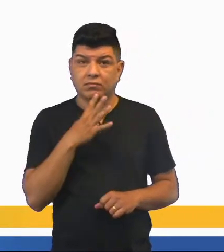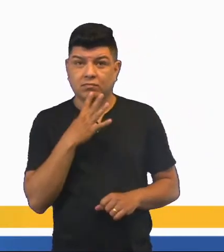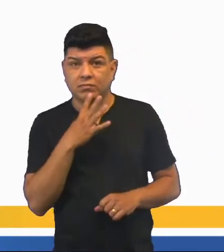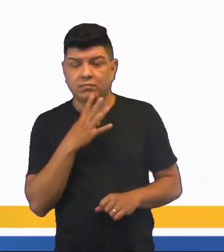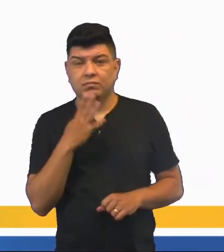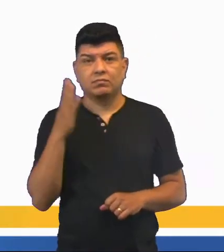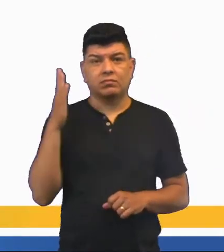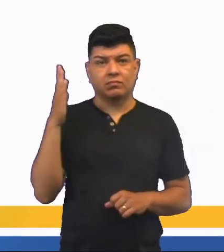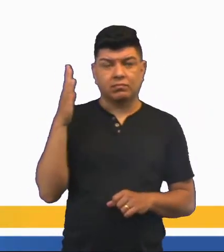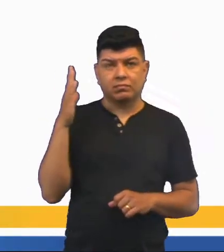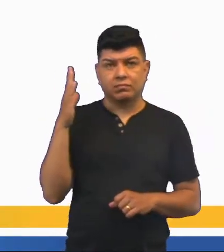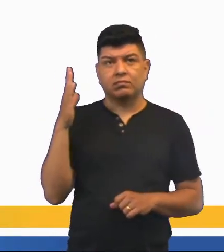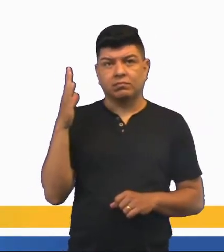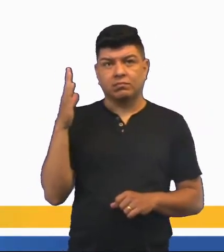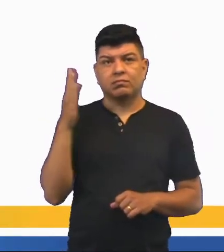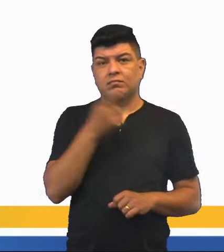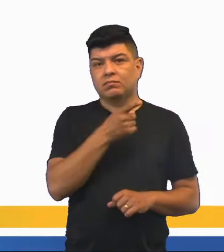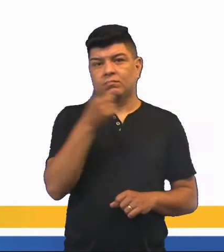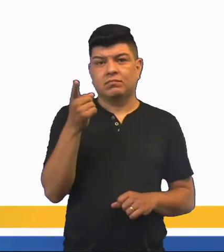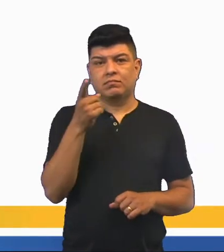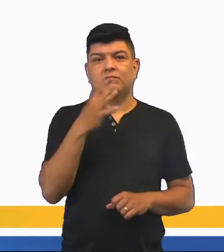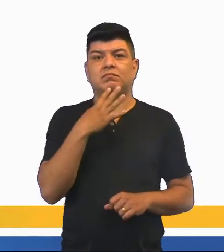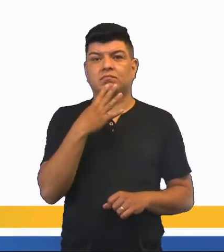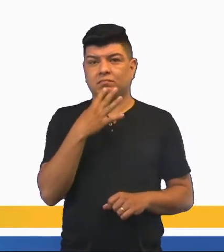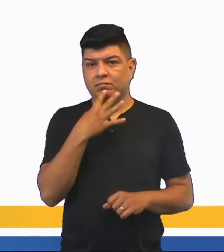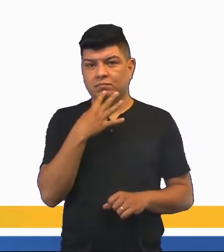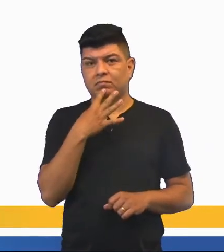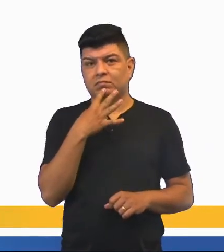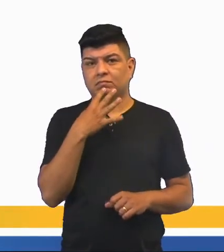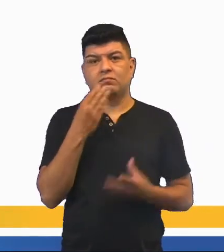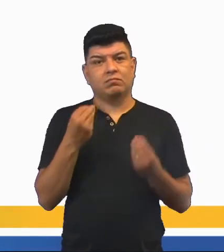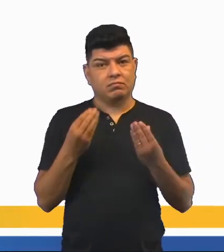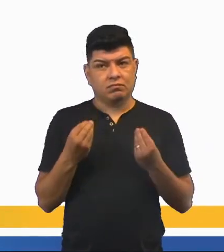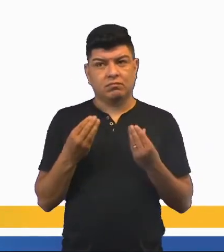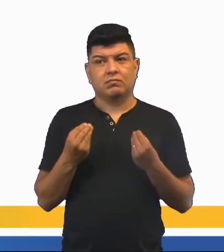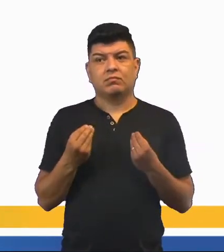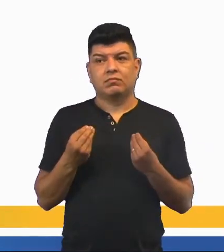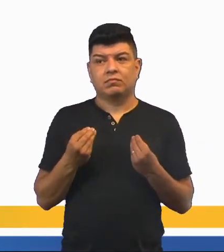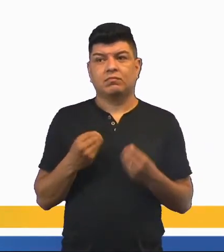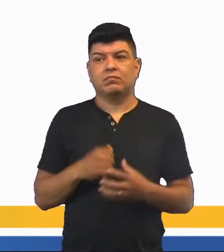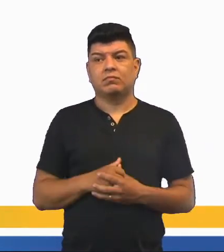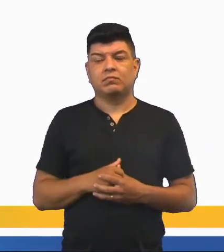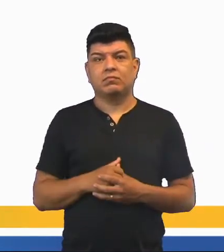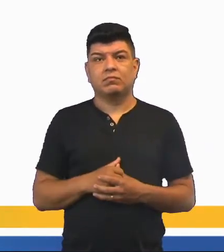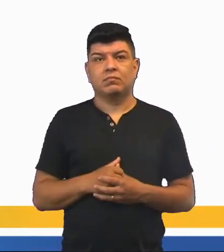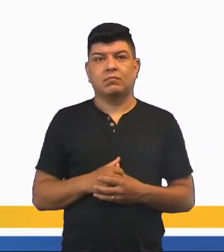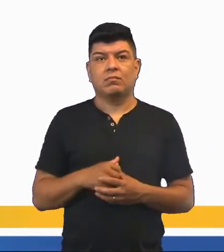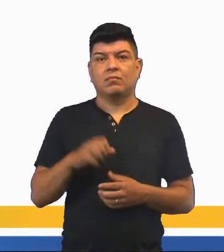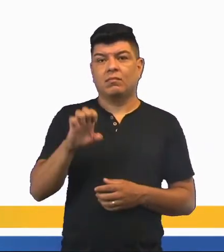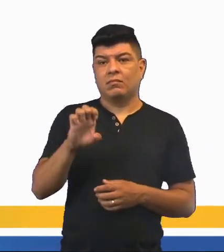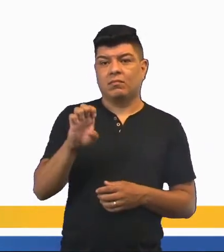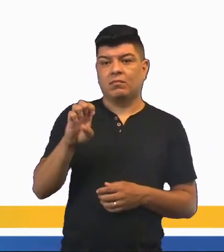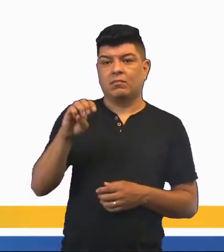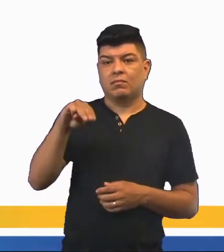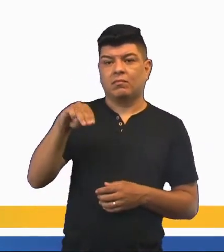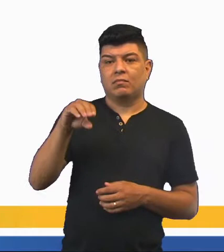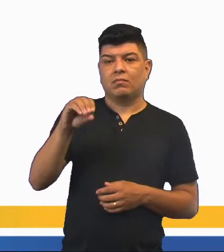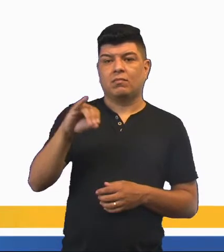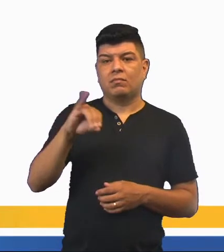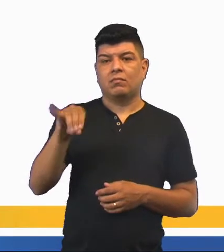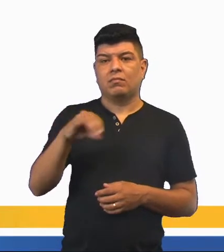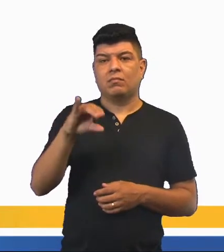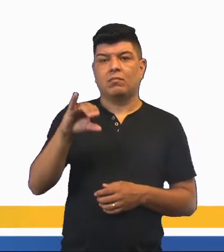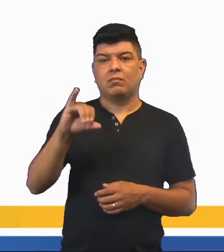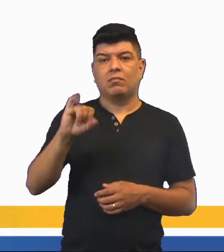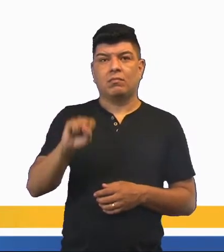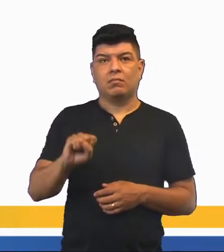Nós temos aqui uma coisa que vocês conhecem, eu acredito bastante, né? São os emojis. Olha